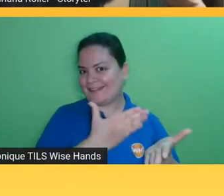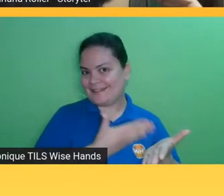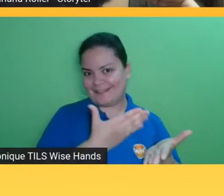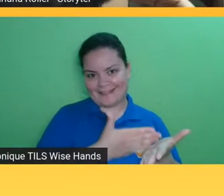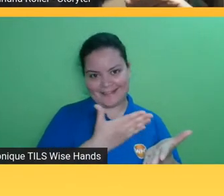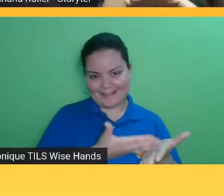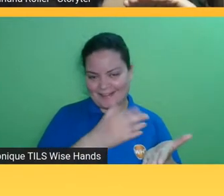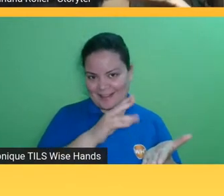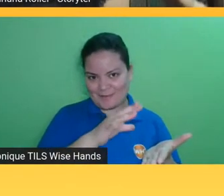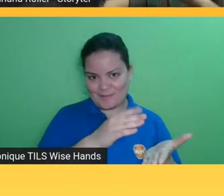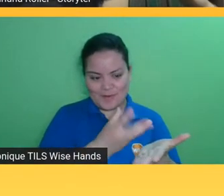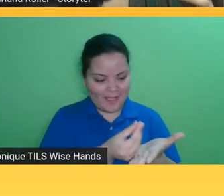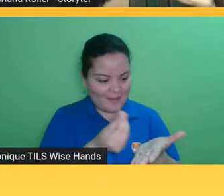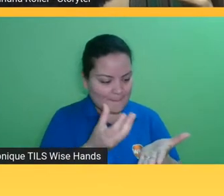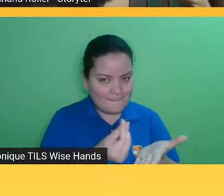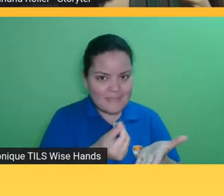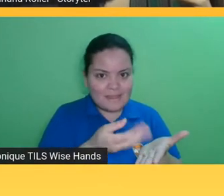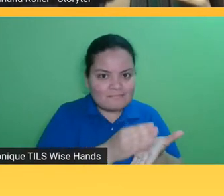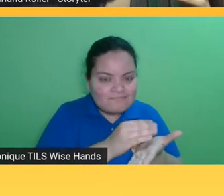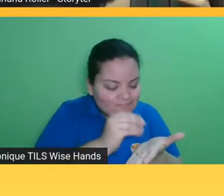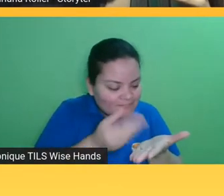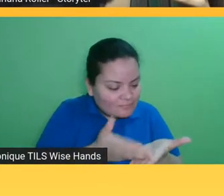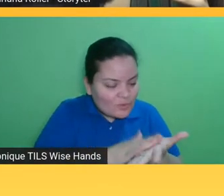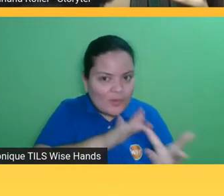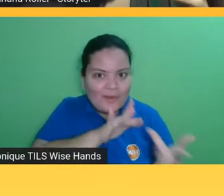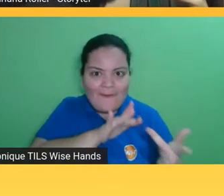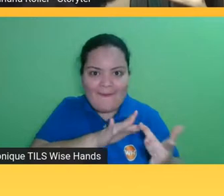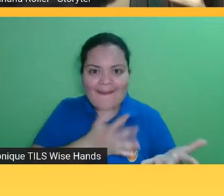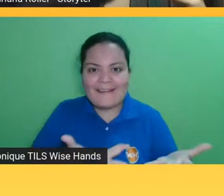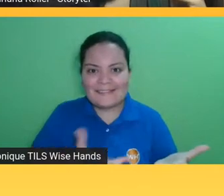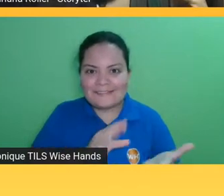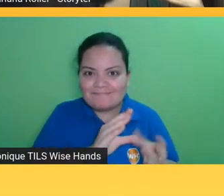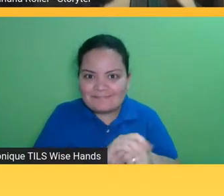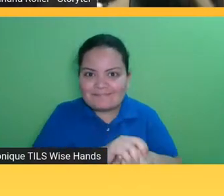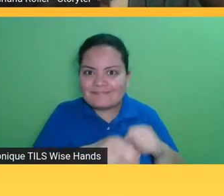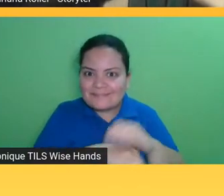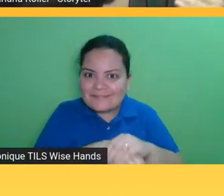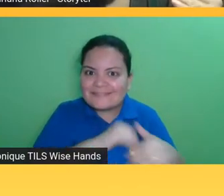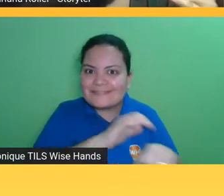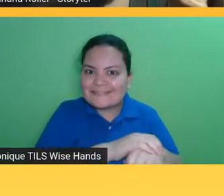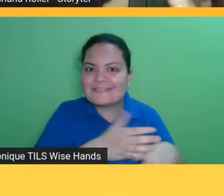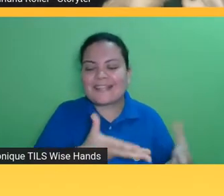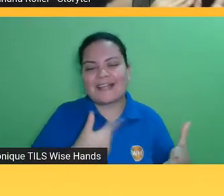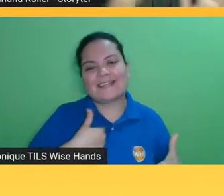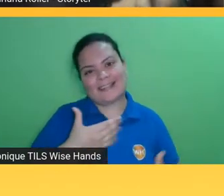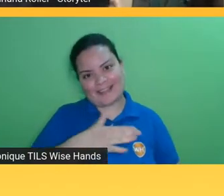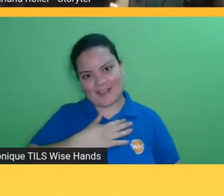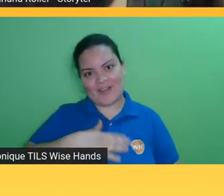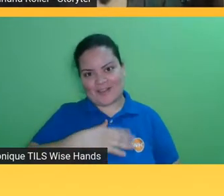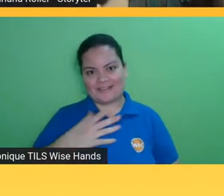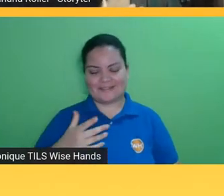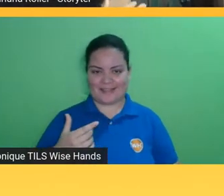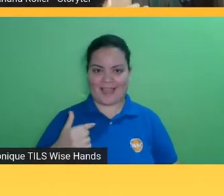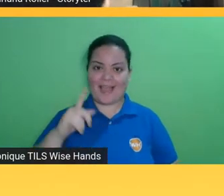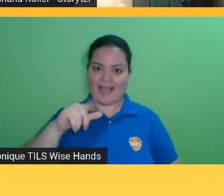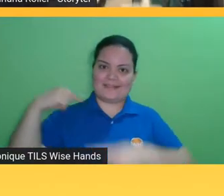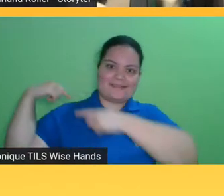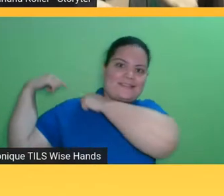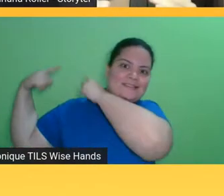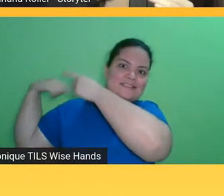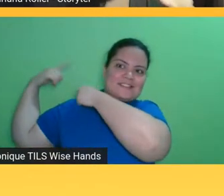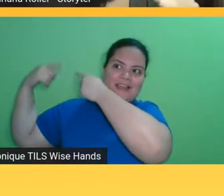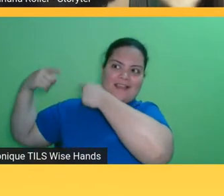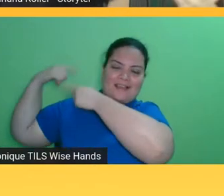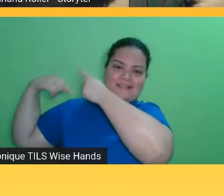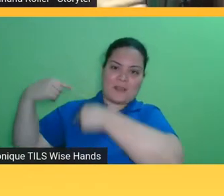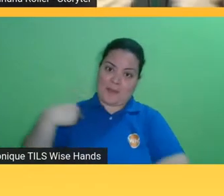gente é essa geração que em algum momento a gente a gente ainda era analógico e de repente a gente foi jogado no digital né a gente não nasceu no digital